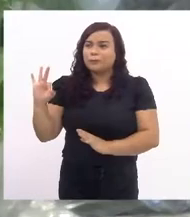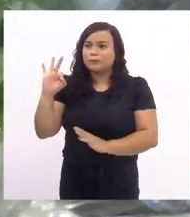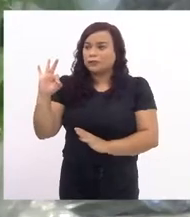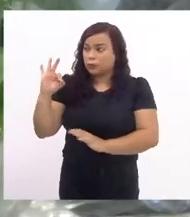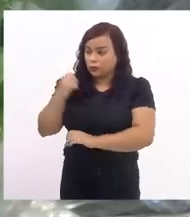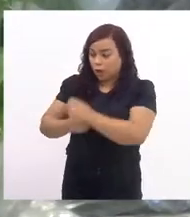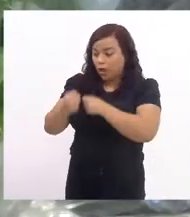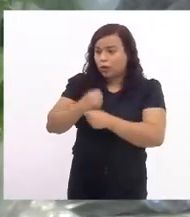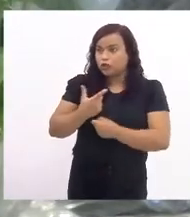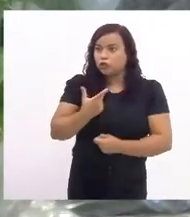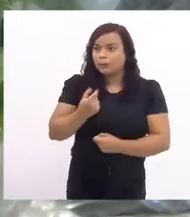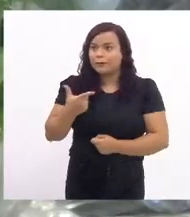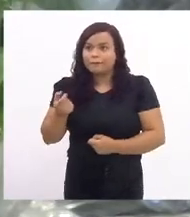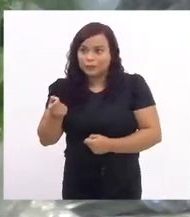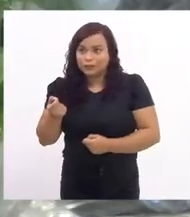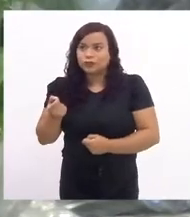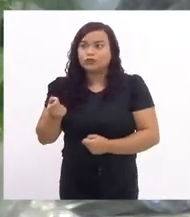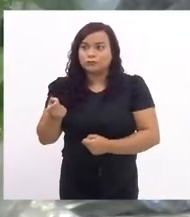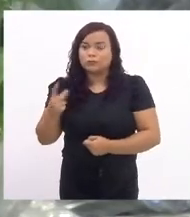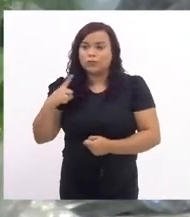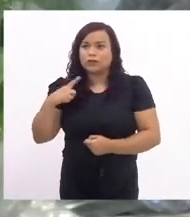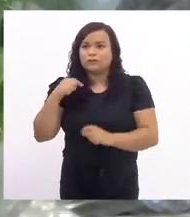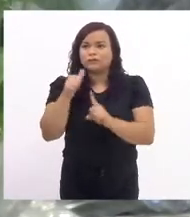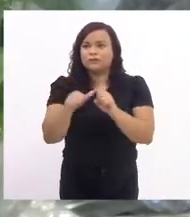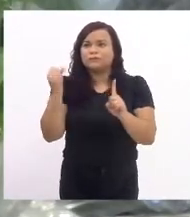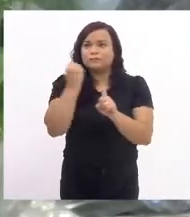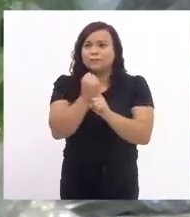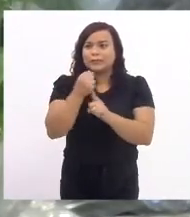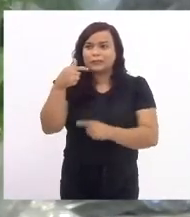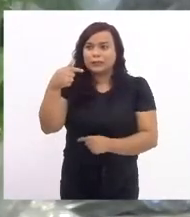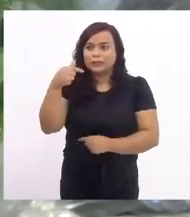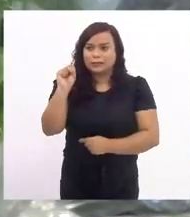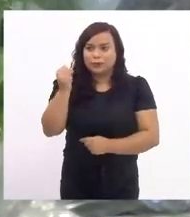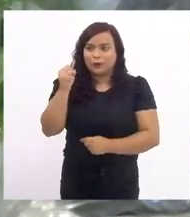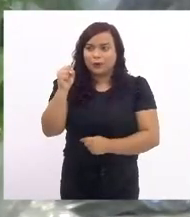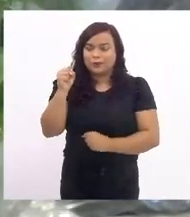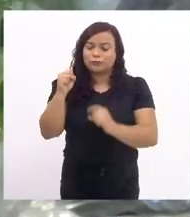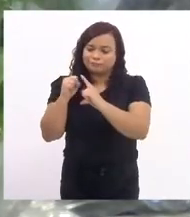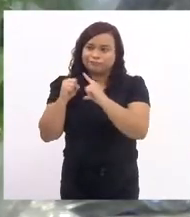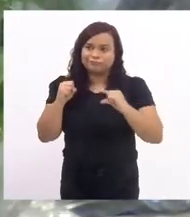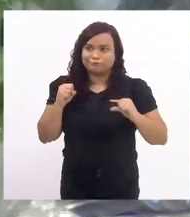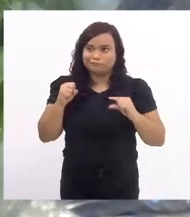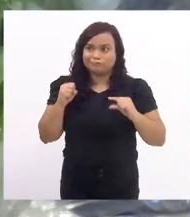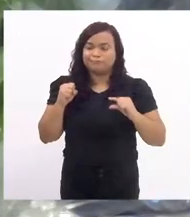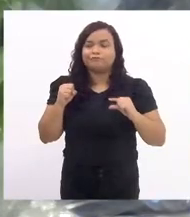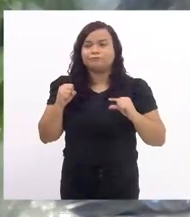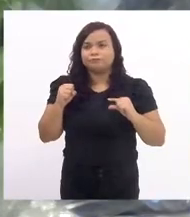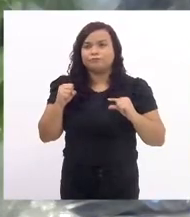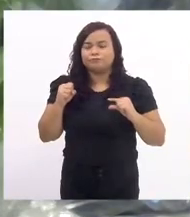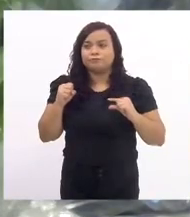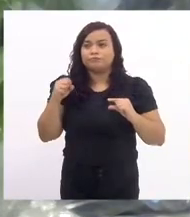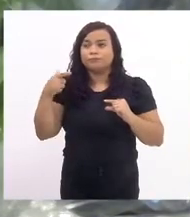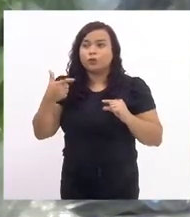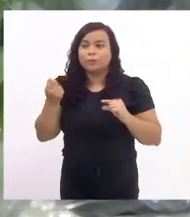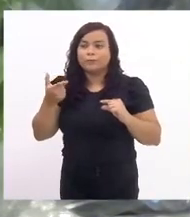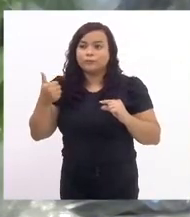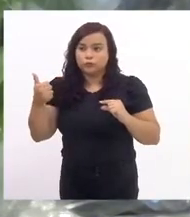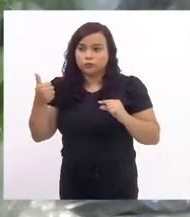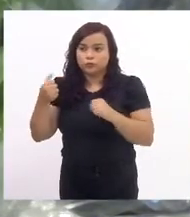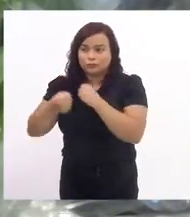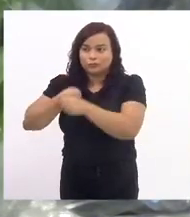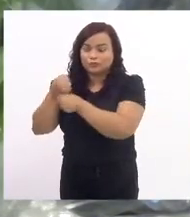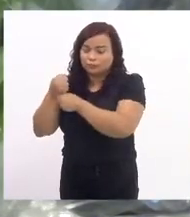78 feminicídios no nosso Estado. Isso, Tia Ju, é um